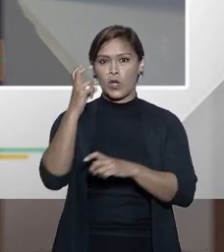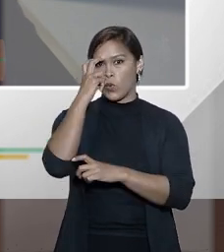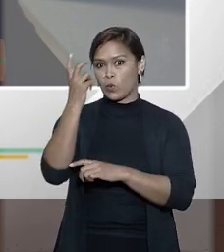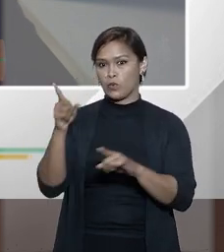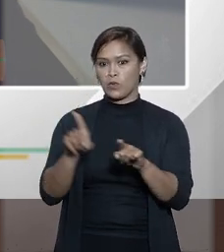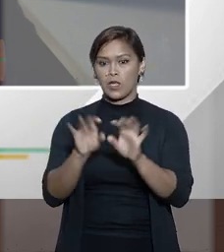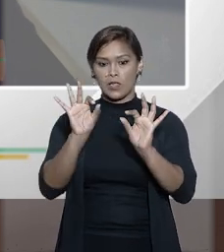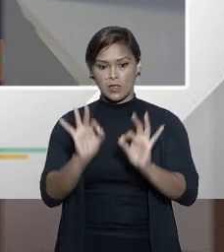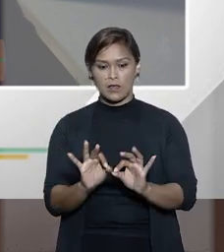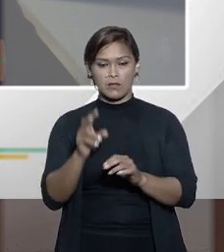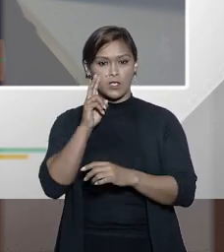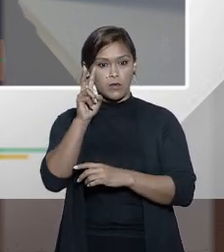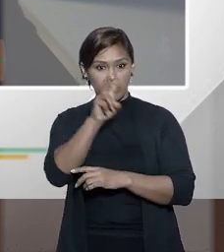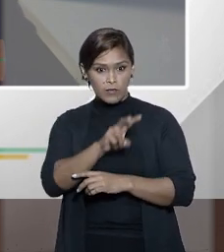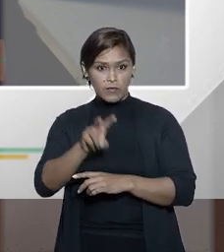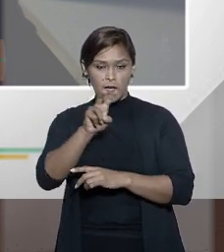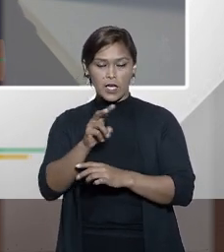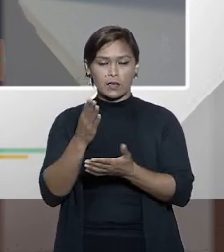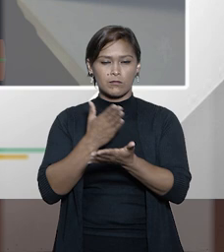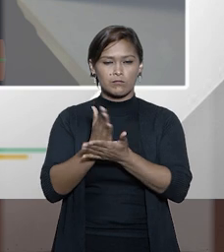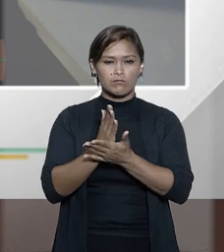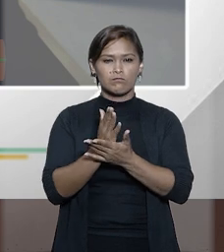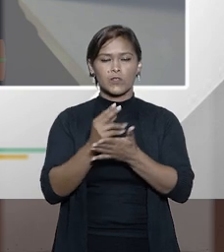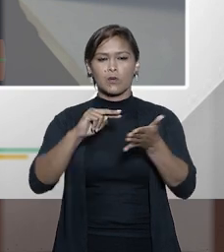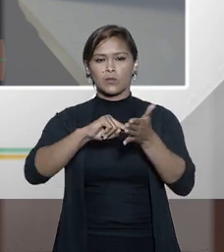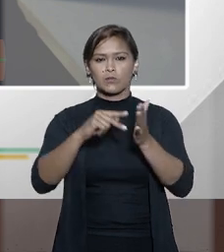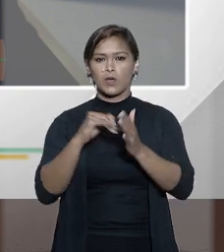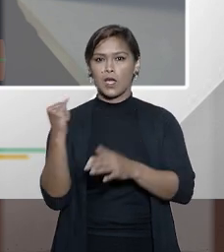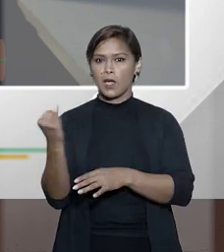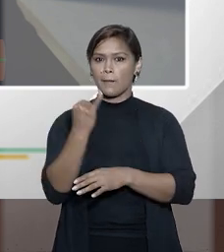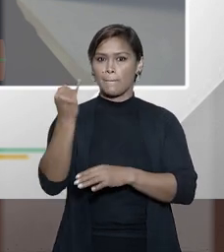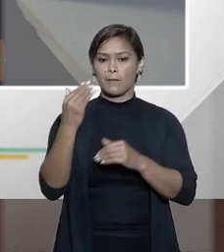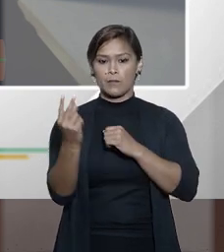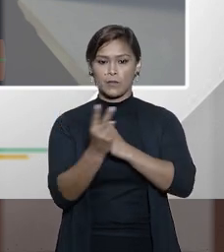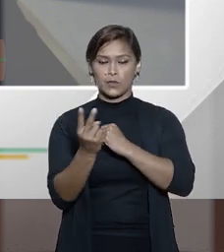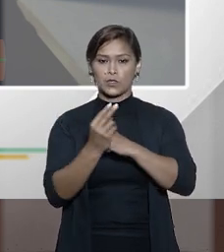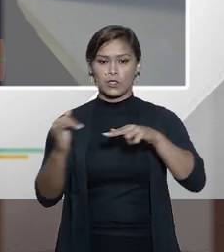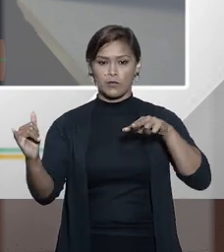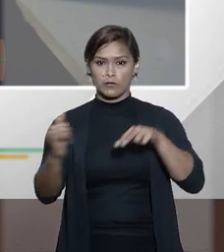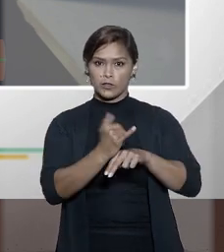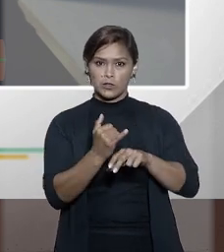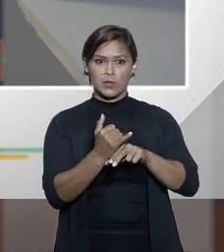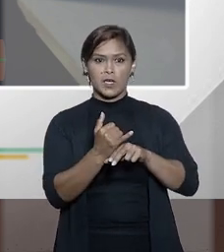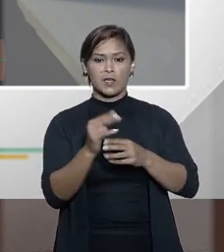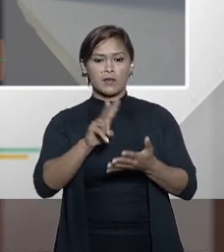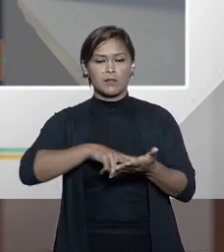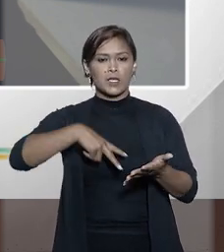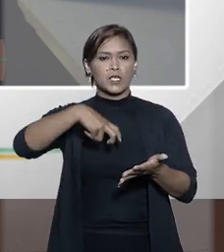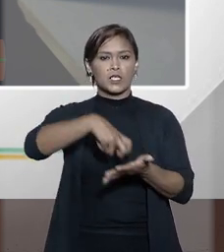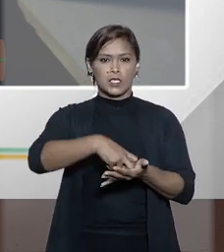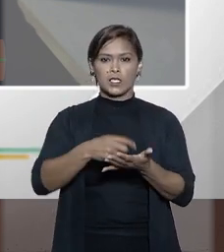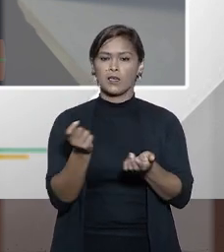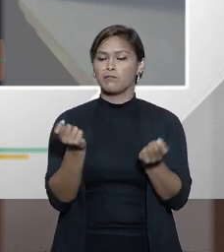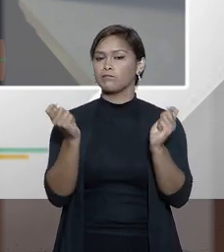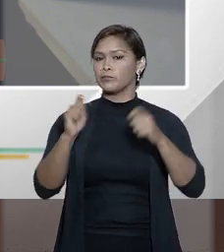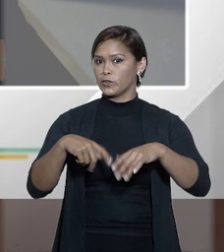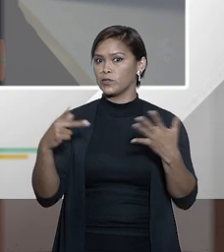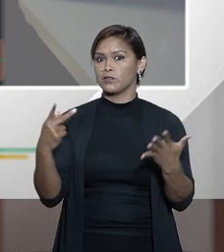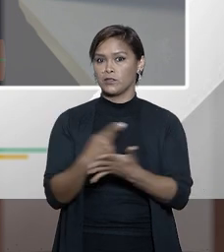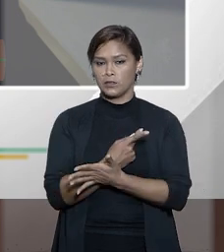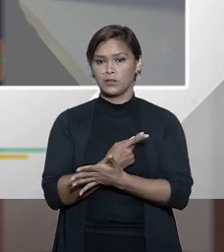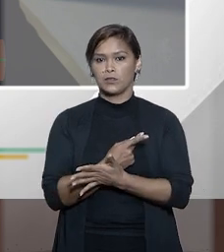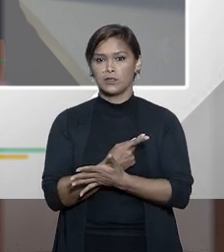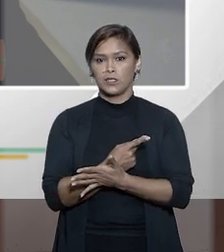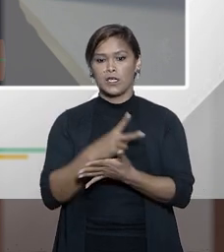ser colocado no nosso radar como um vetor interpretativo importante da proteção vitimária para que a impunidade não ocorra